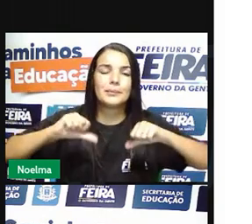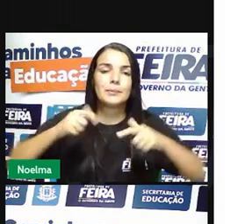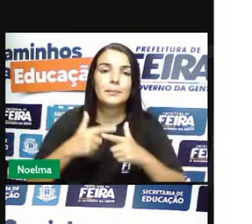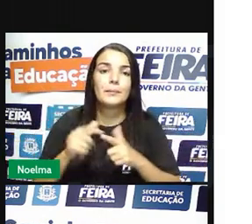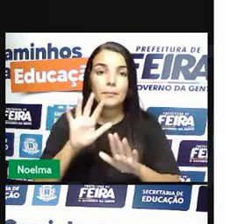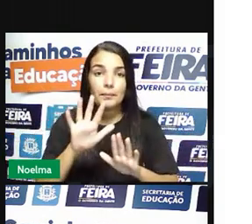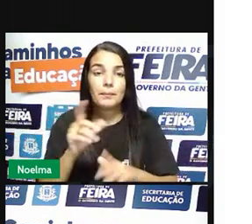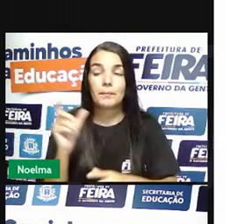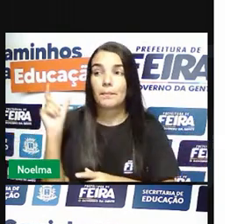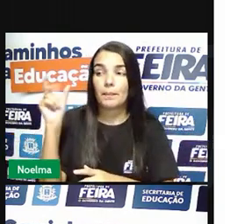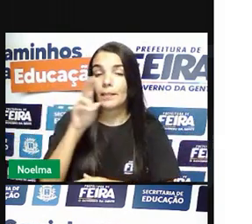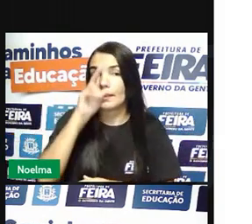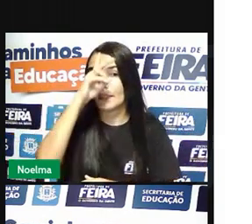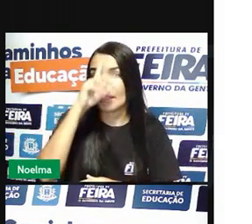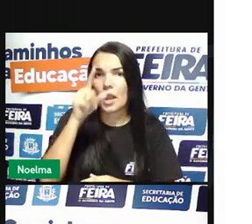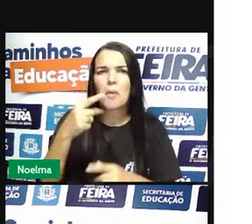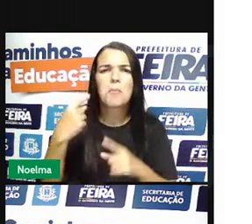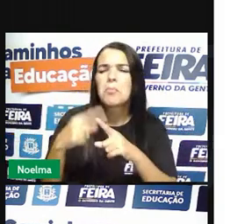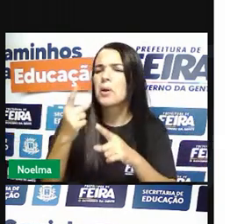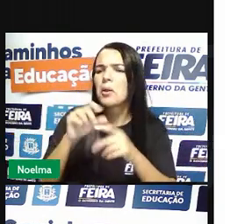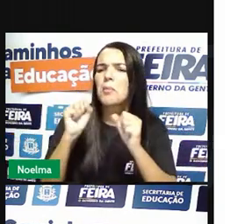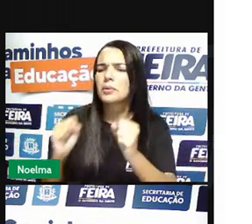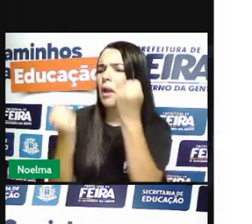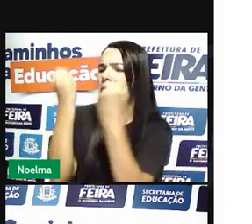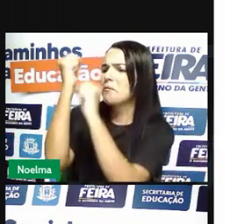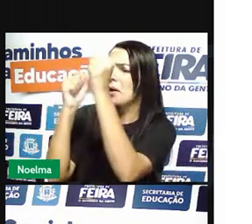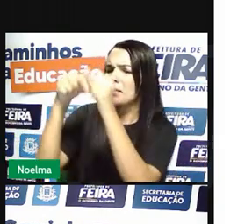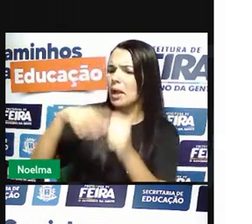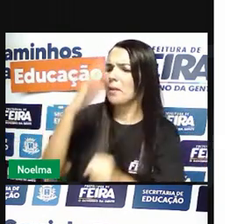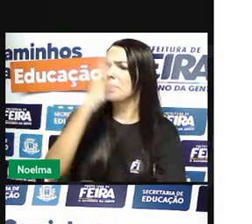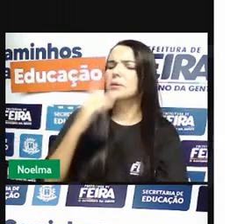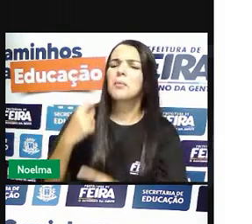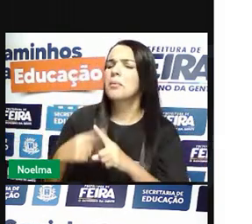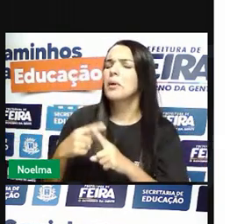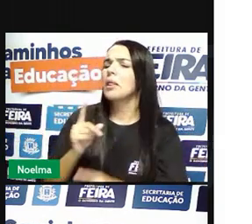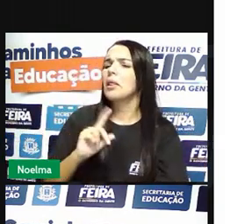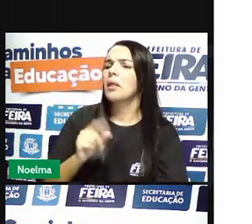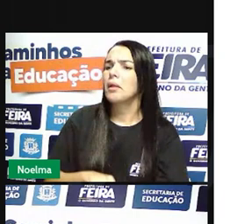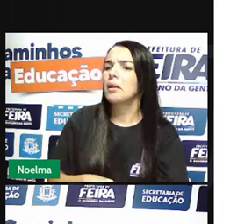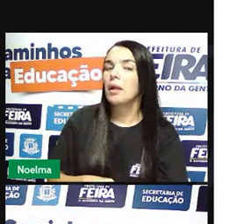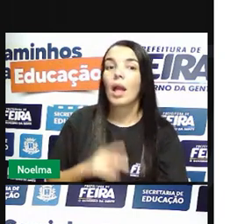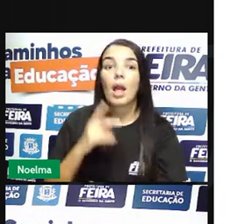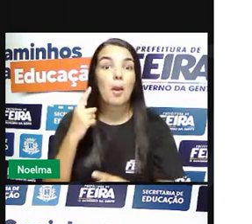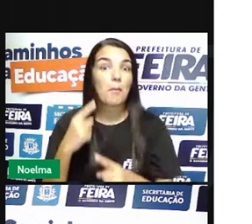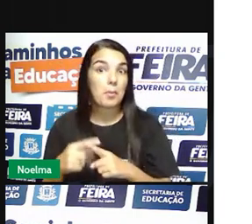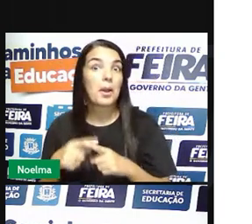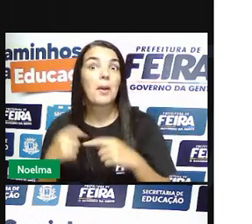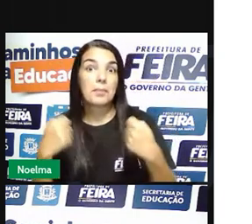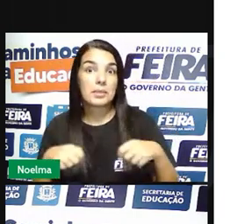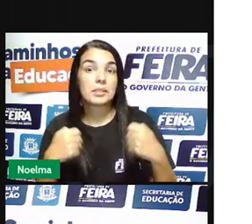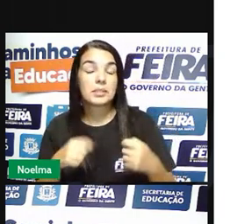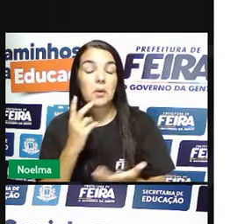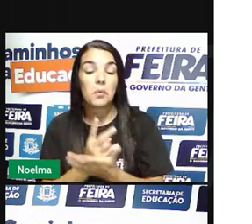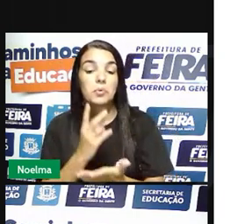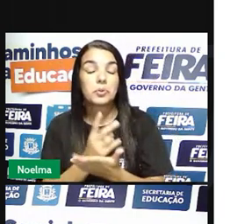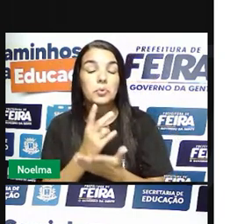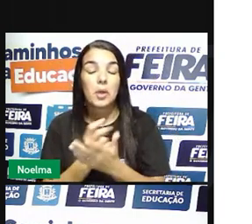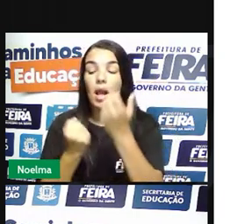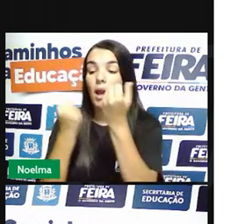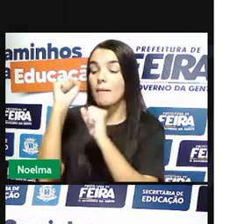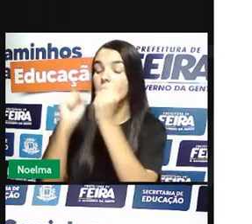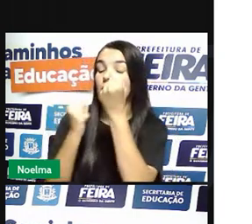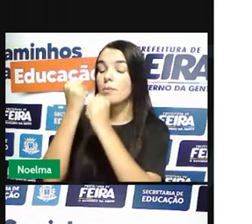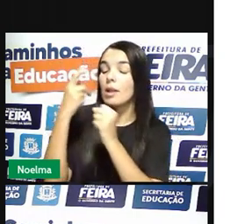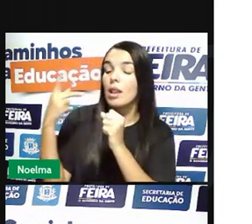assim, por que não podemos instalar fábricas no Brasil? Para continuar comprando os produtos fabricados em